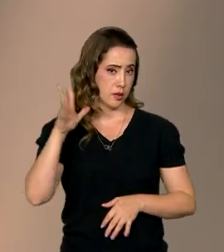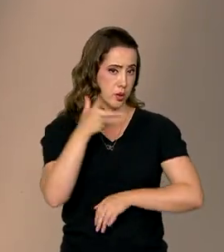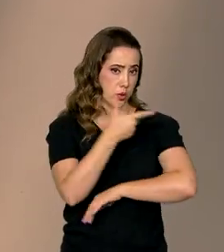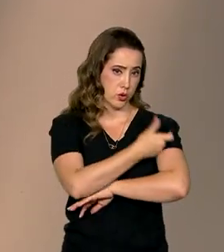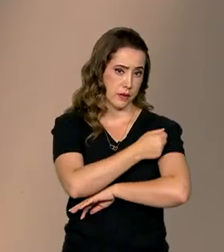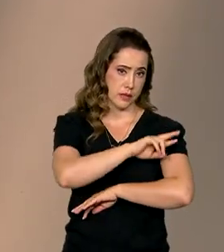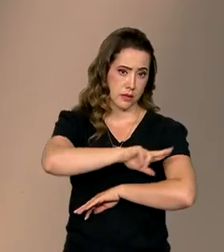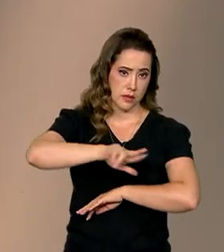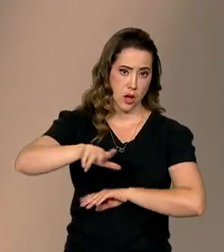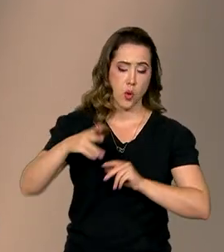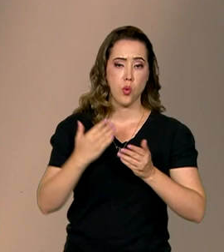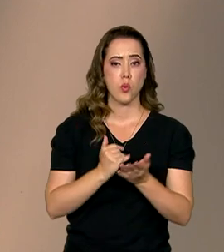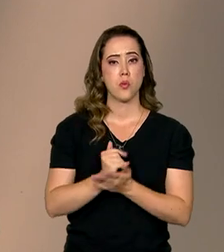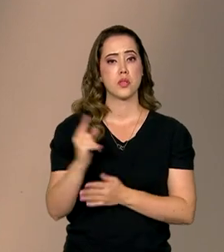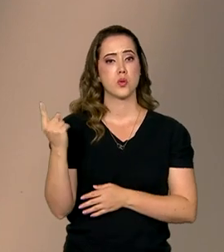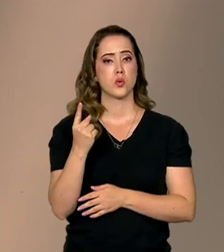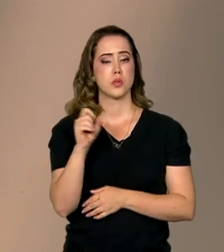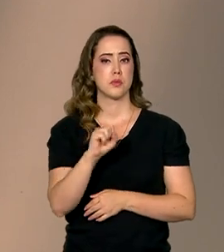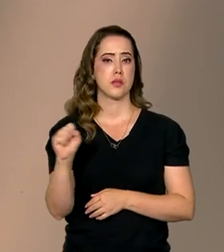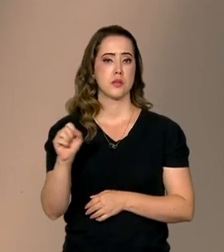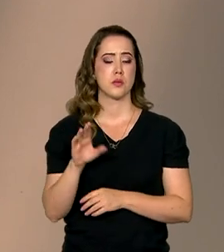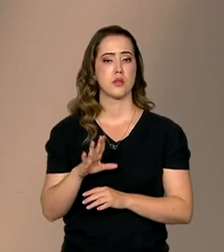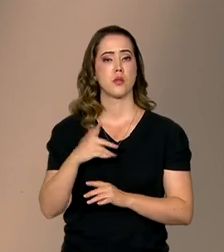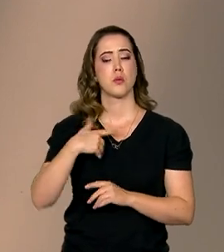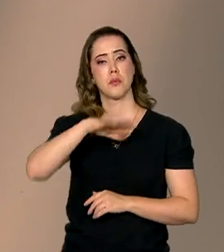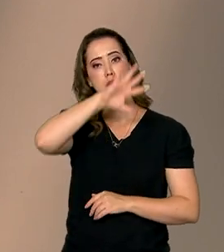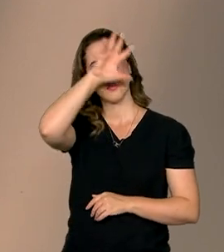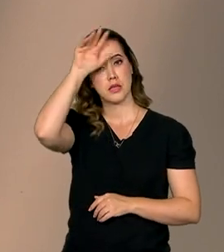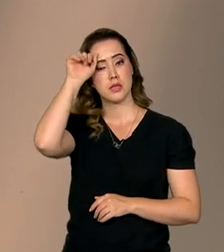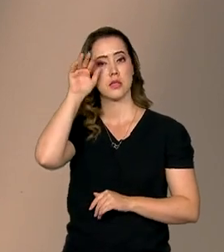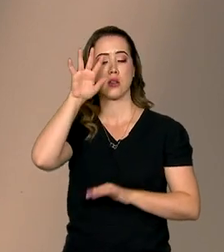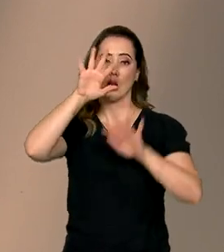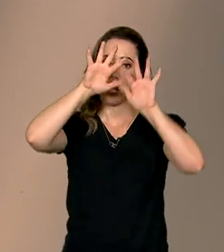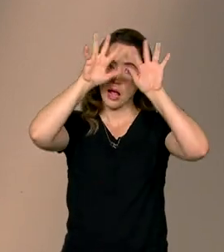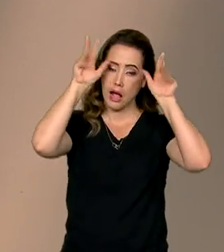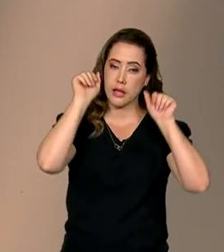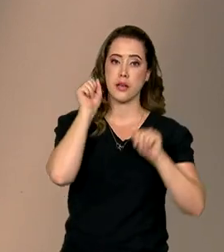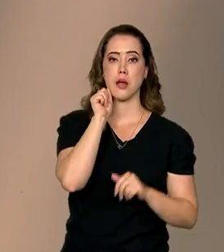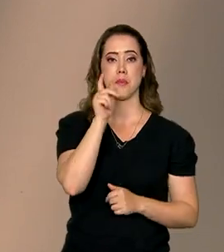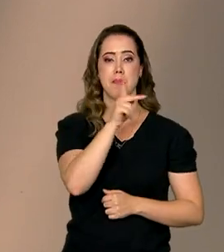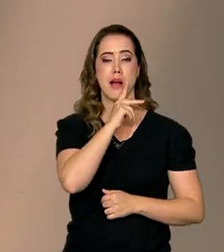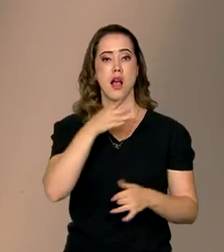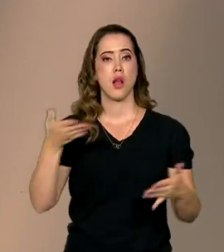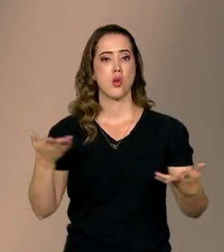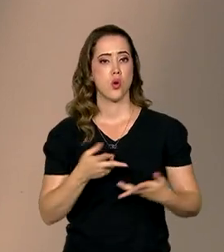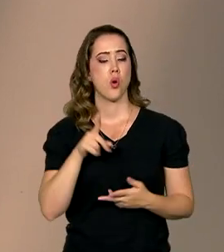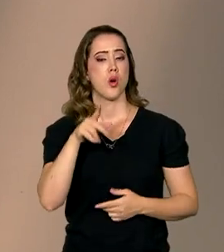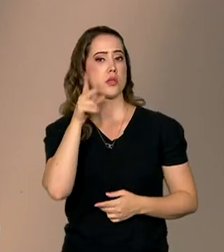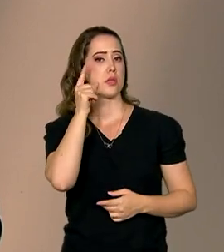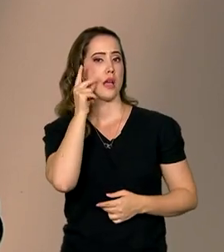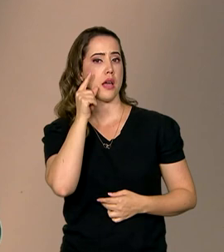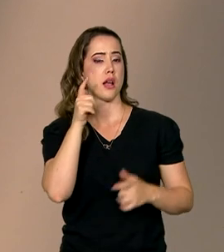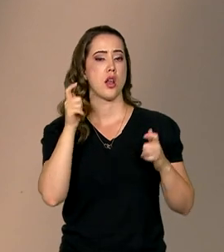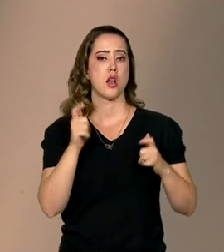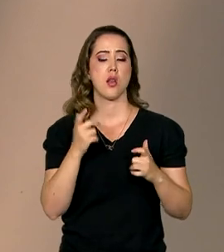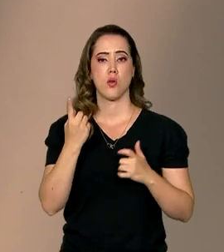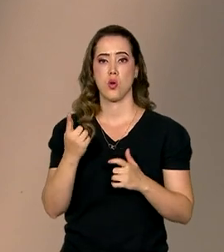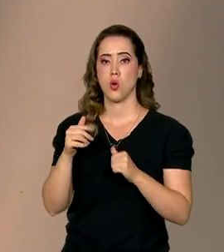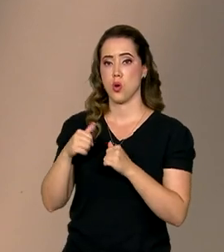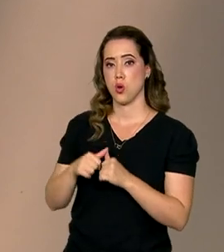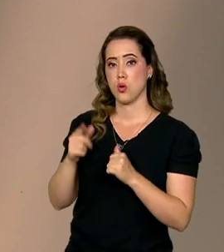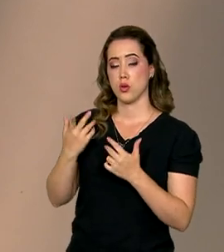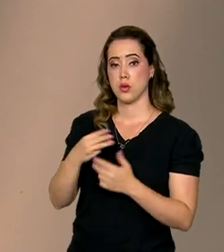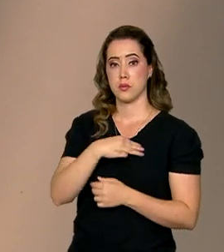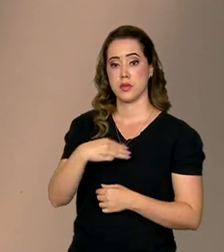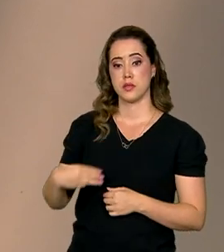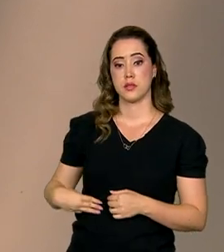multivacinação começou no primeiro semestre pelo Amazonas, Acre e Amapá. Agora, além do Ceará, onde esteve a ministra Anísia